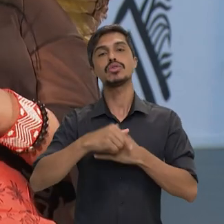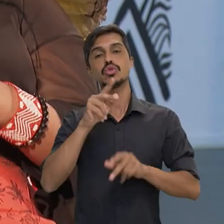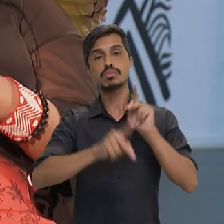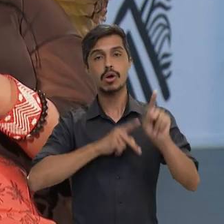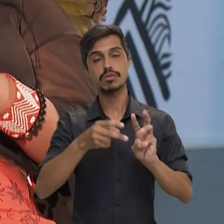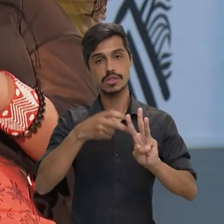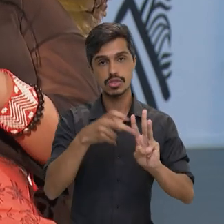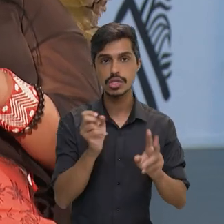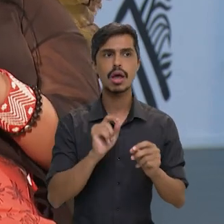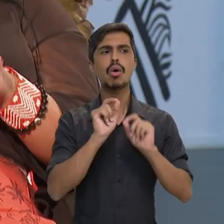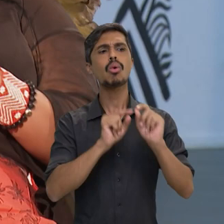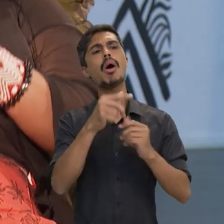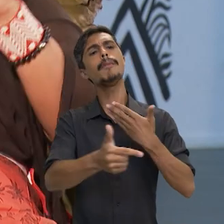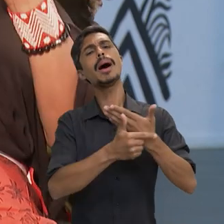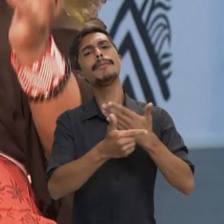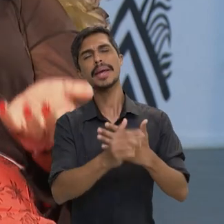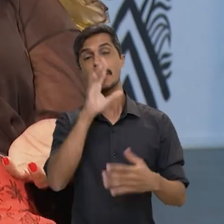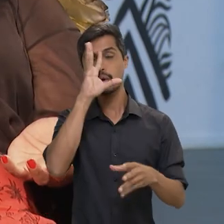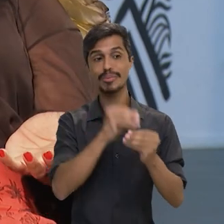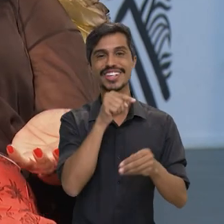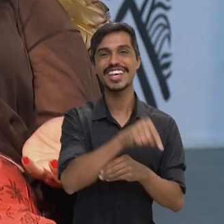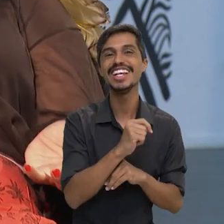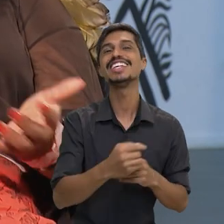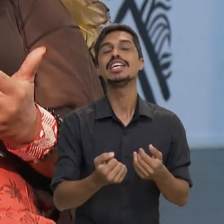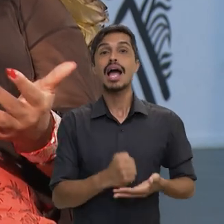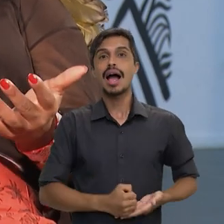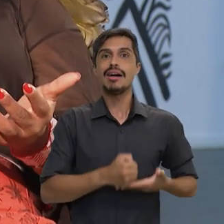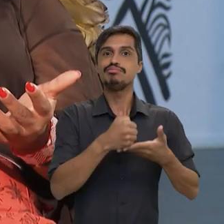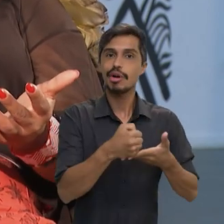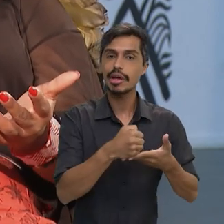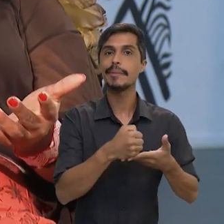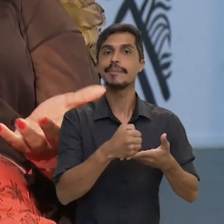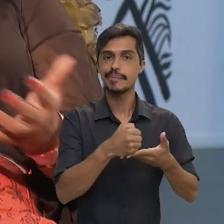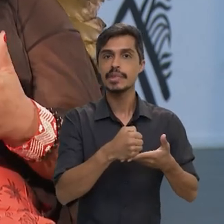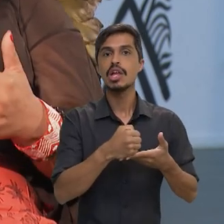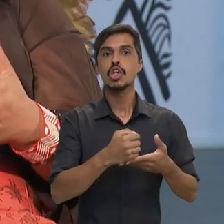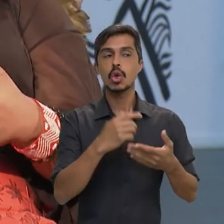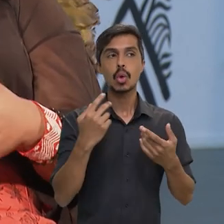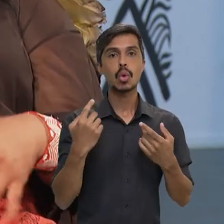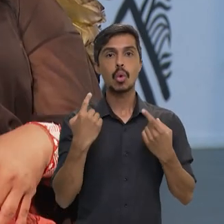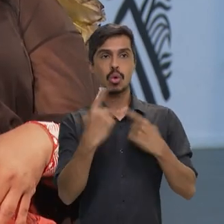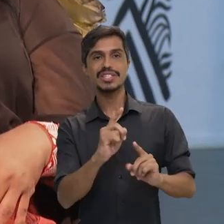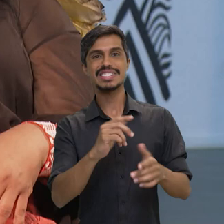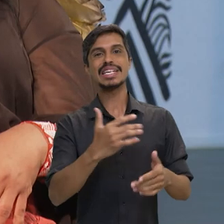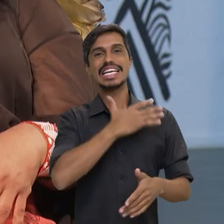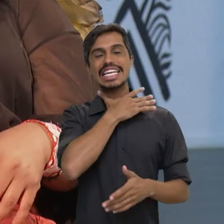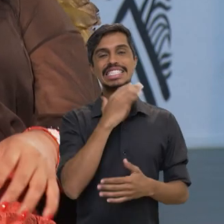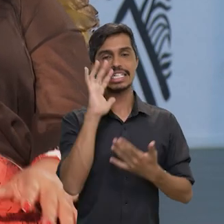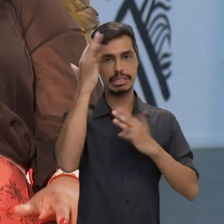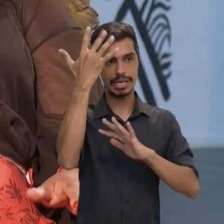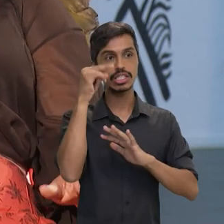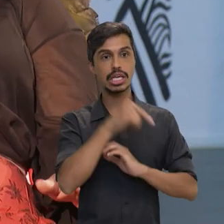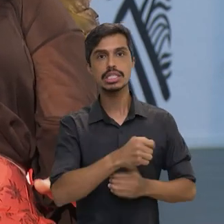territórios indígenas, né? Como grandes contribuidores para combater essa crise climática,